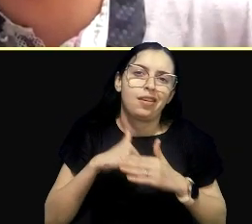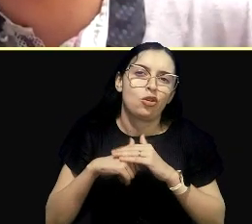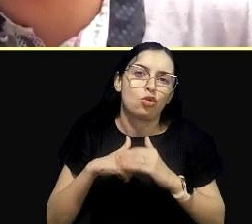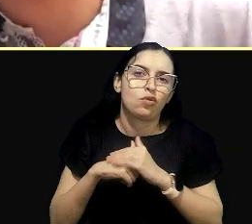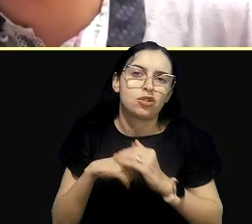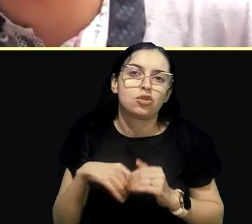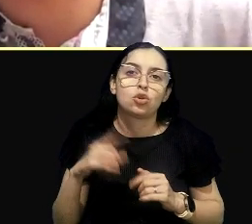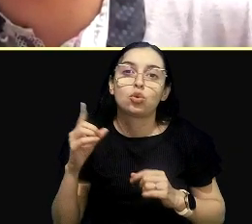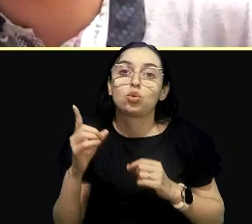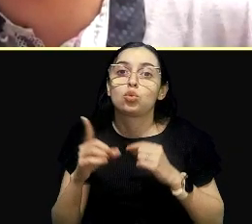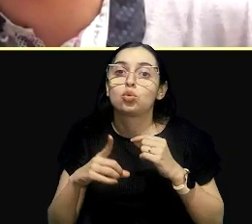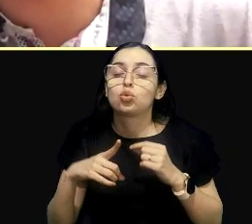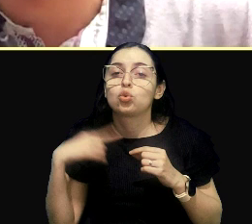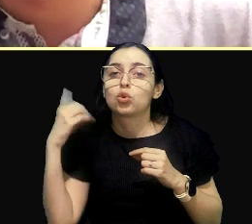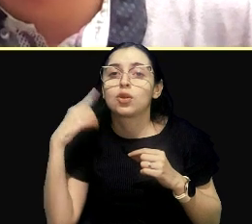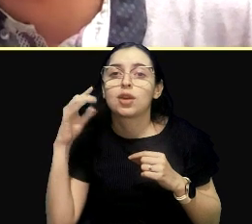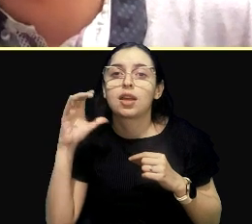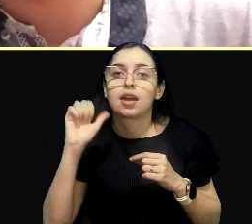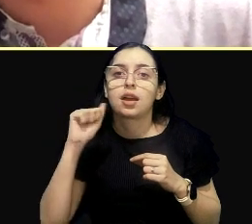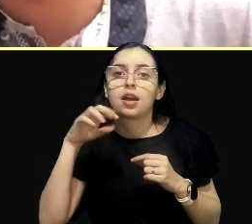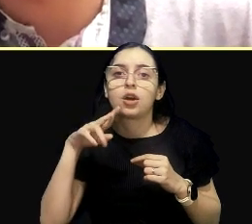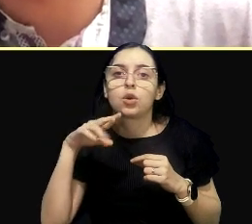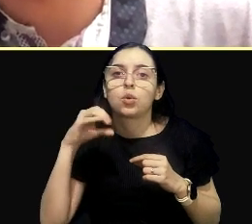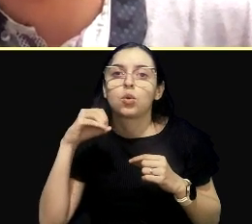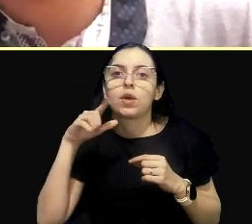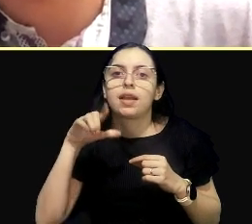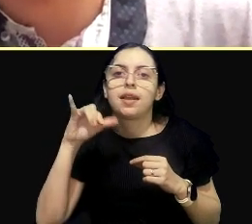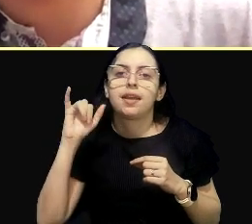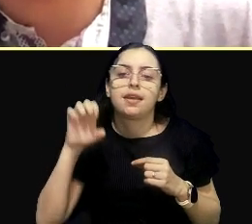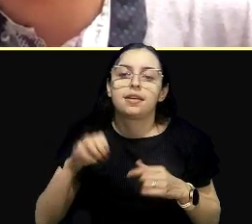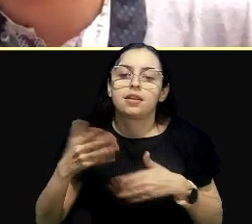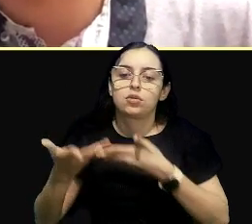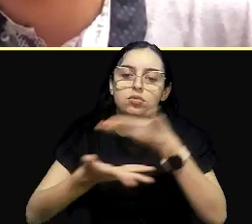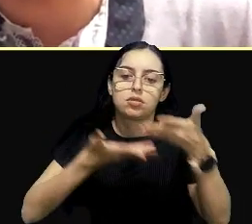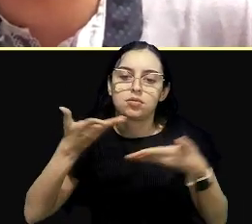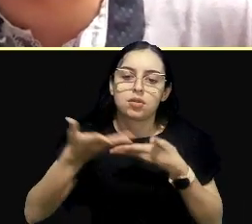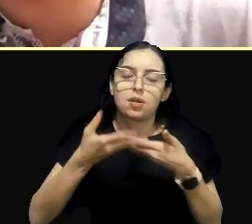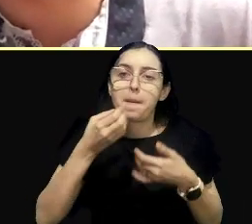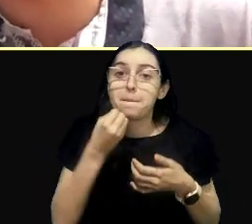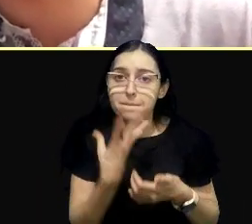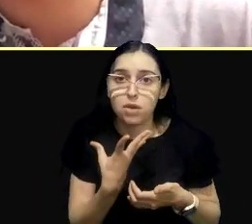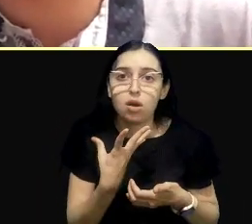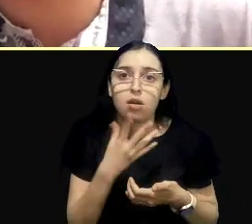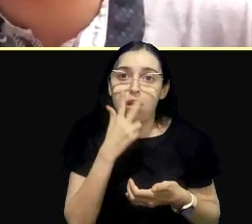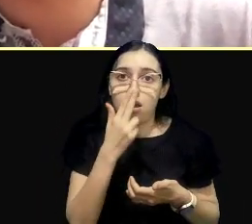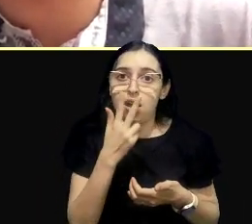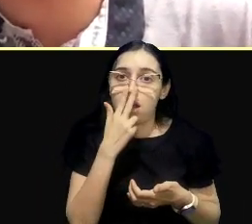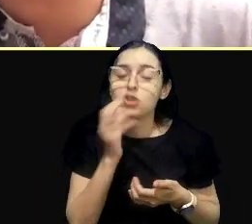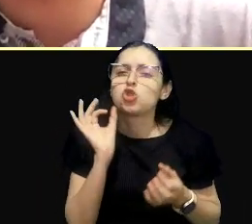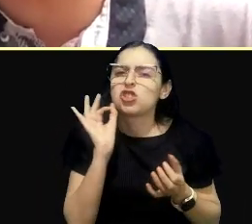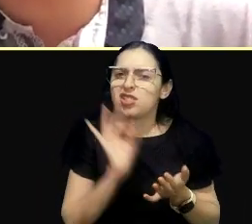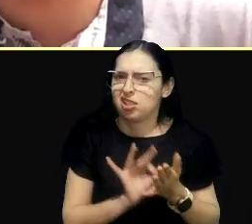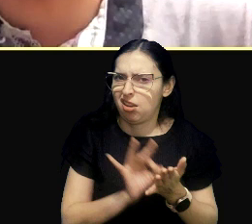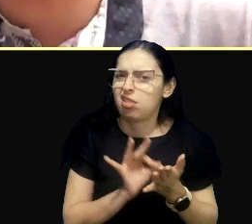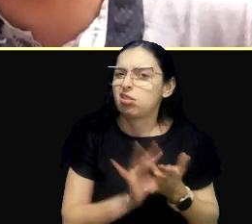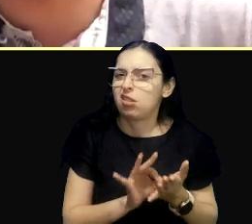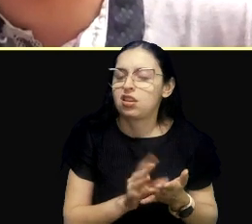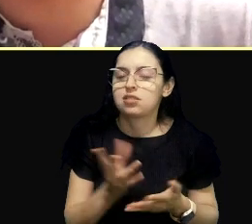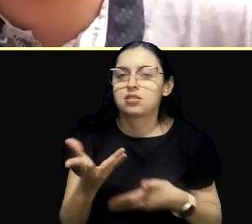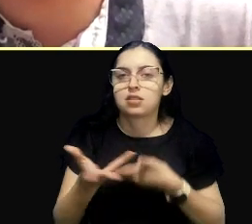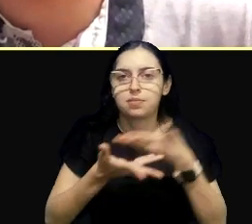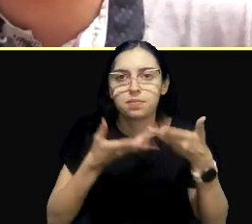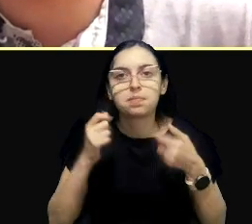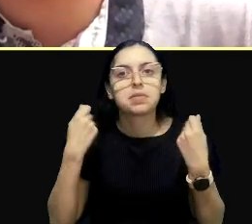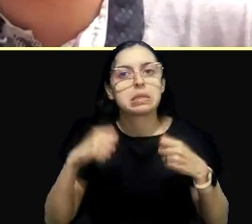Caroline, espero que essa interação nossa continue, porque acho que ela é muito benéfica, acho não, tenho certeza que ela é muito benéfica e necessária